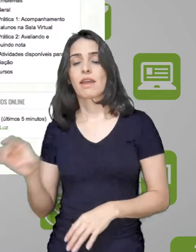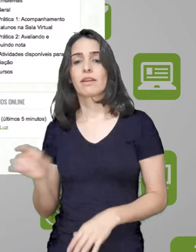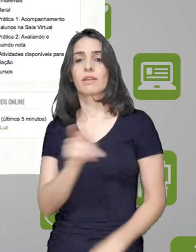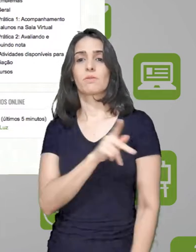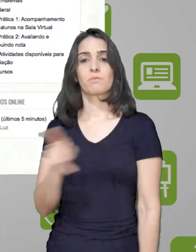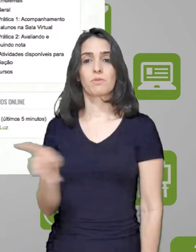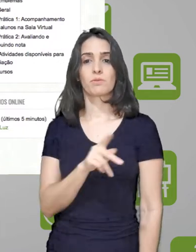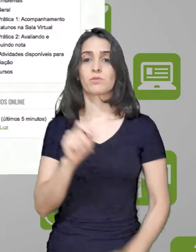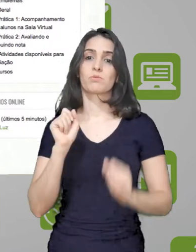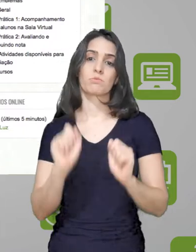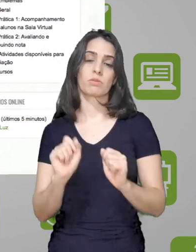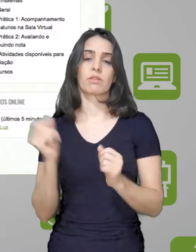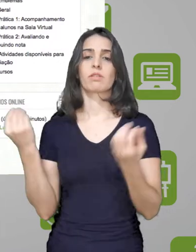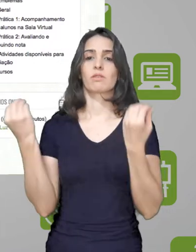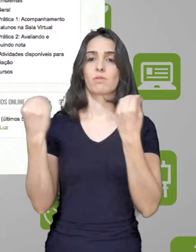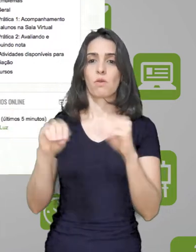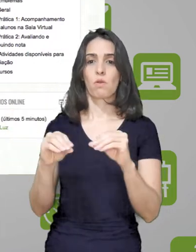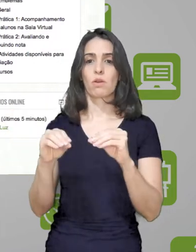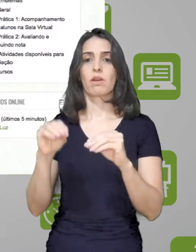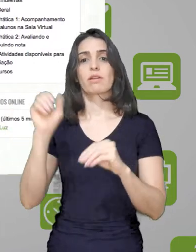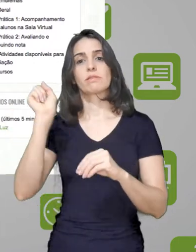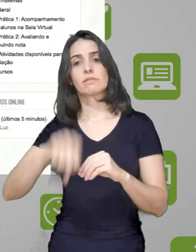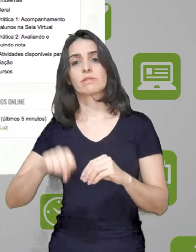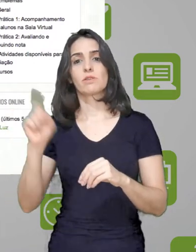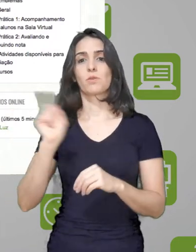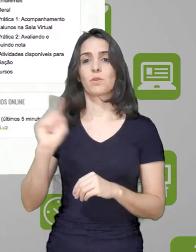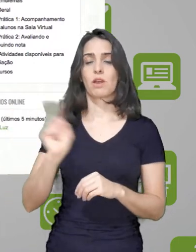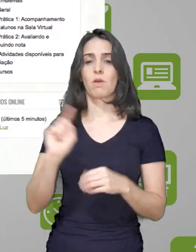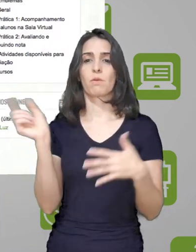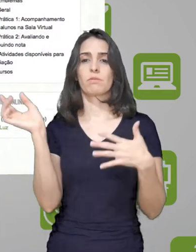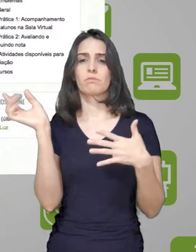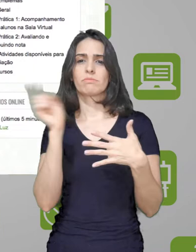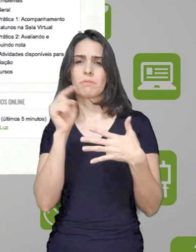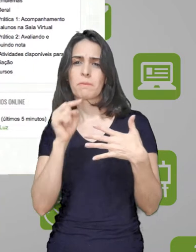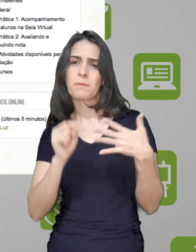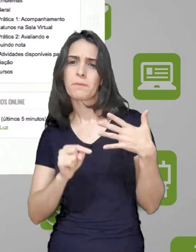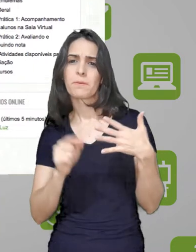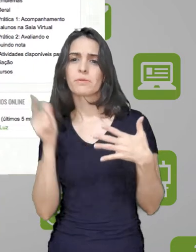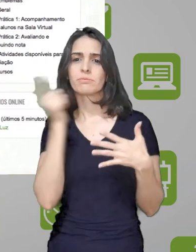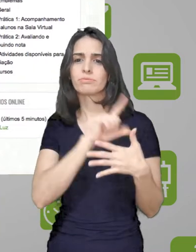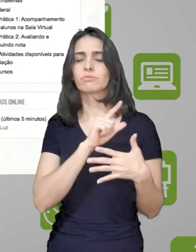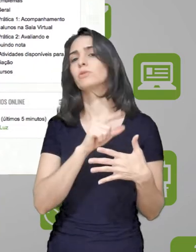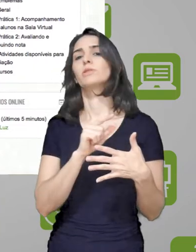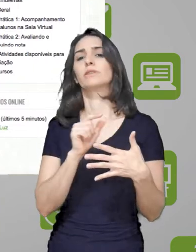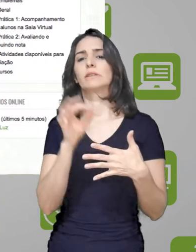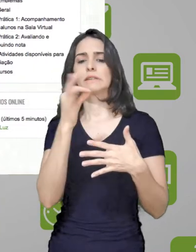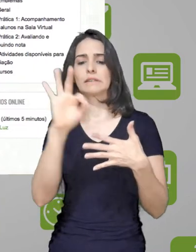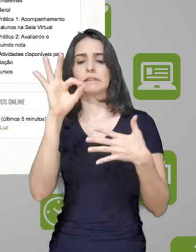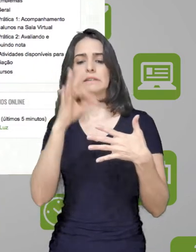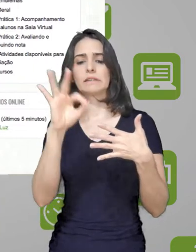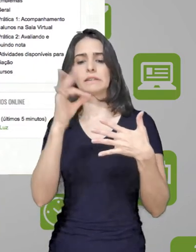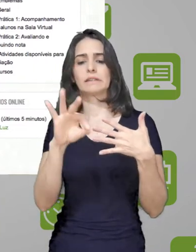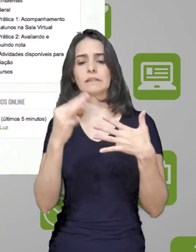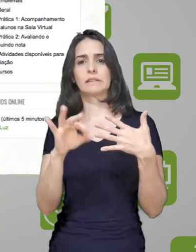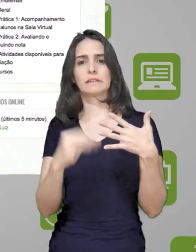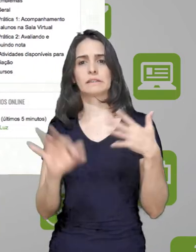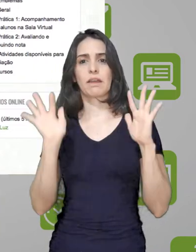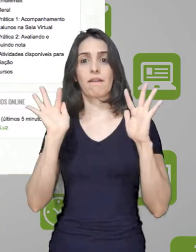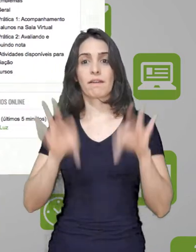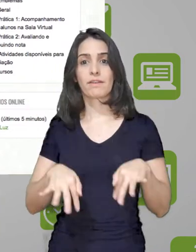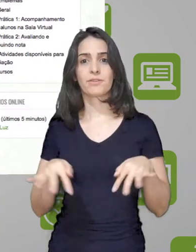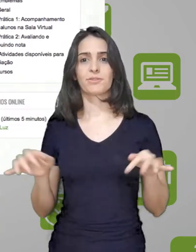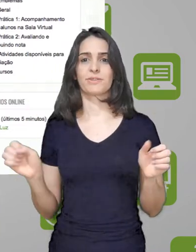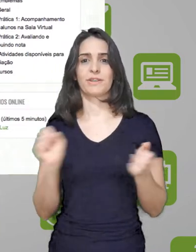vem habilitado. Cabe ao professor definir ou não critérios para essa conclusão.